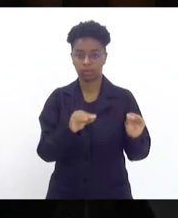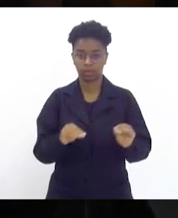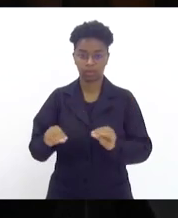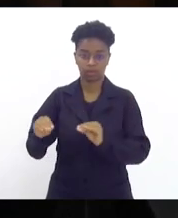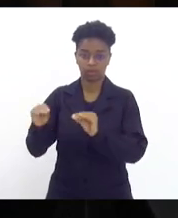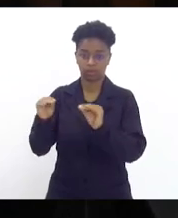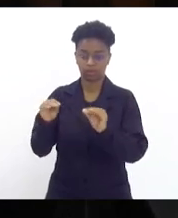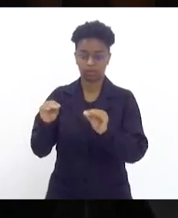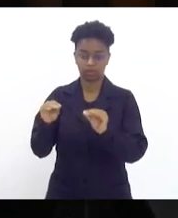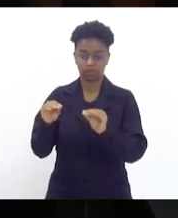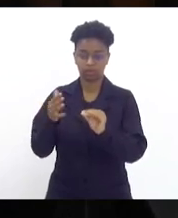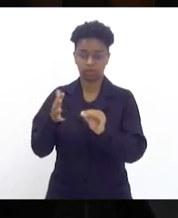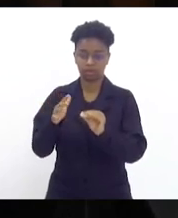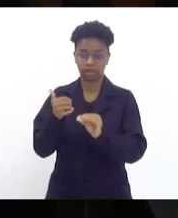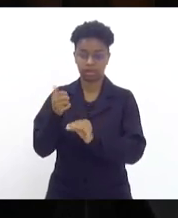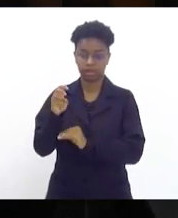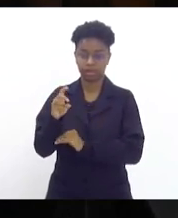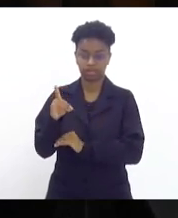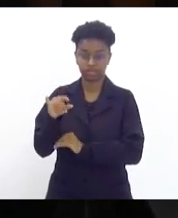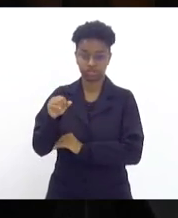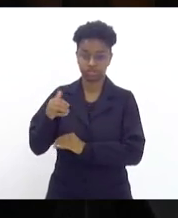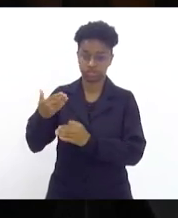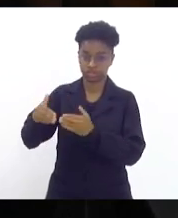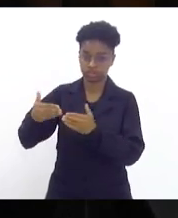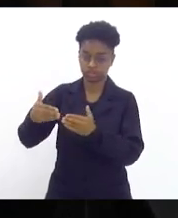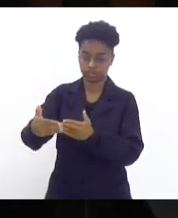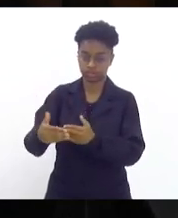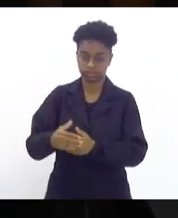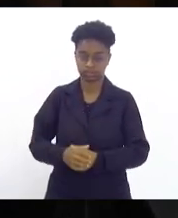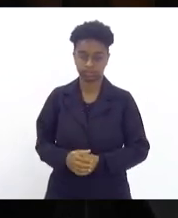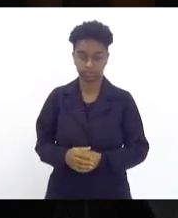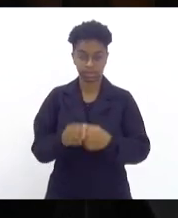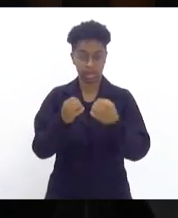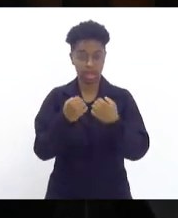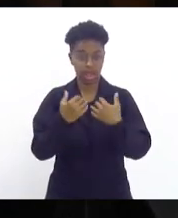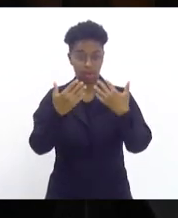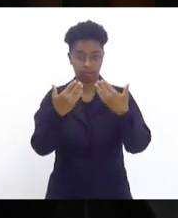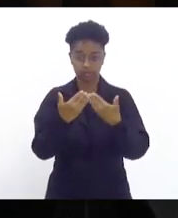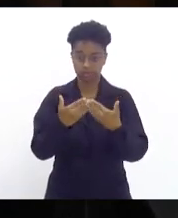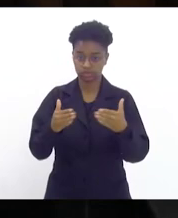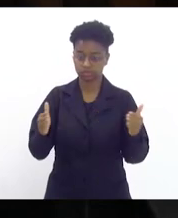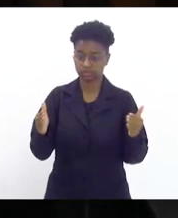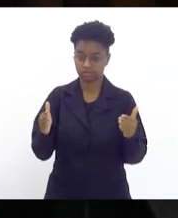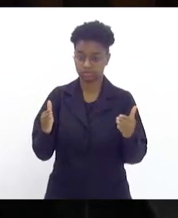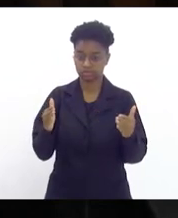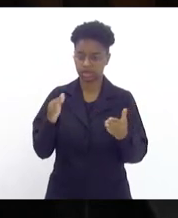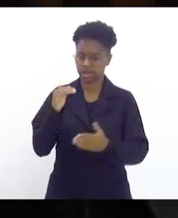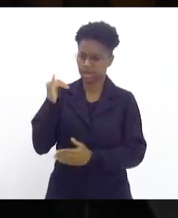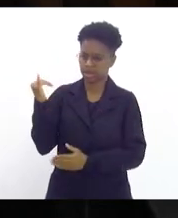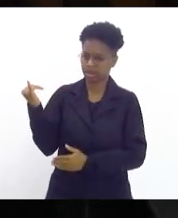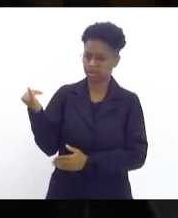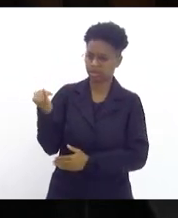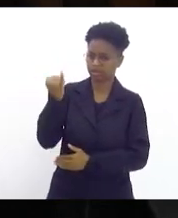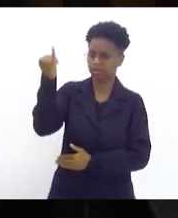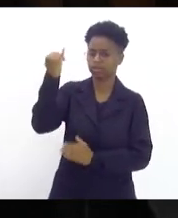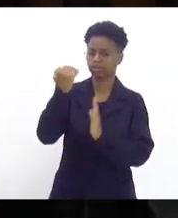aproximadamente 15 dias depois. A audiência pública, extremamente importante,